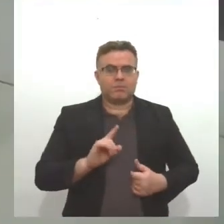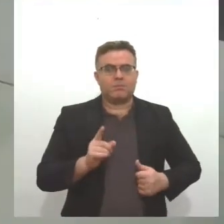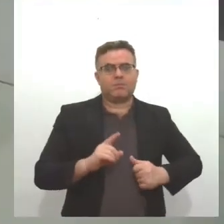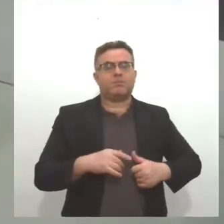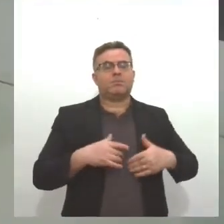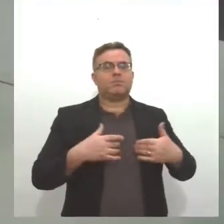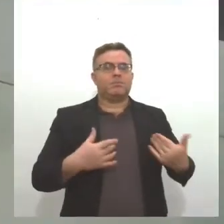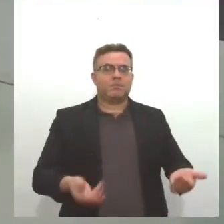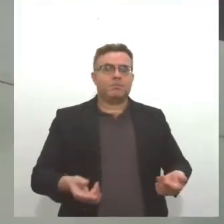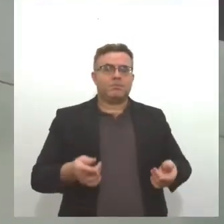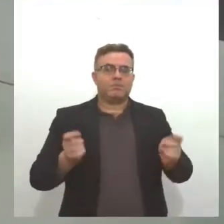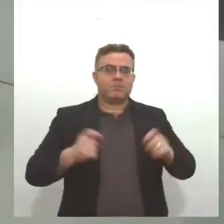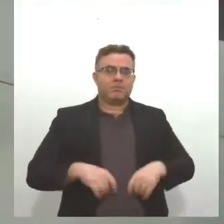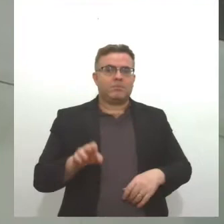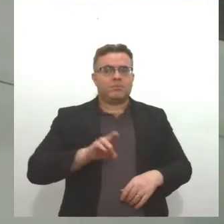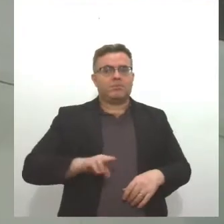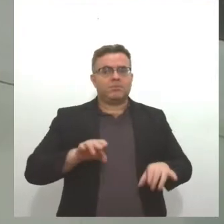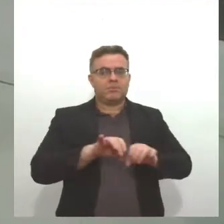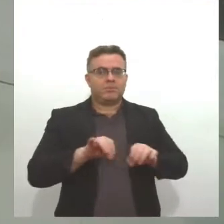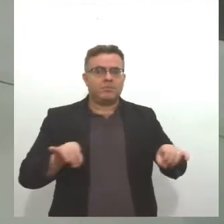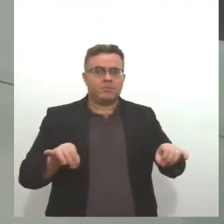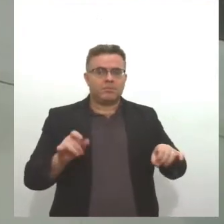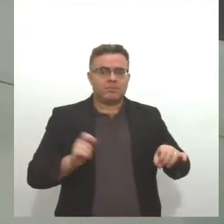de utilização, né, esse equipamento?